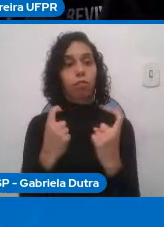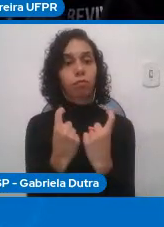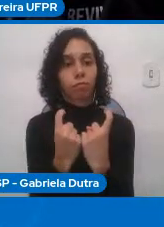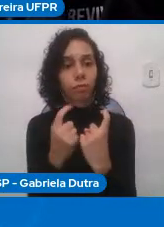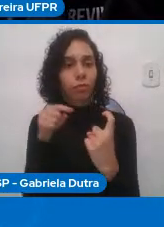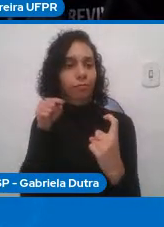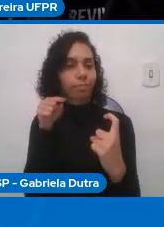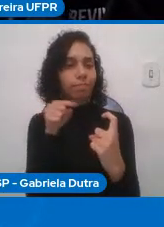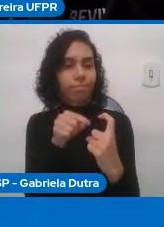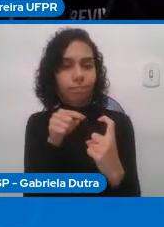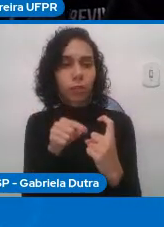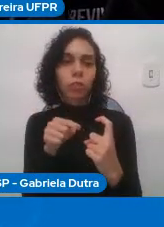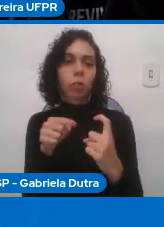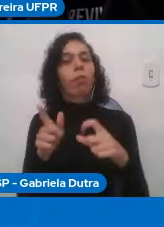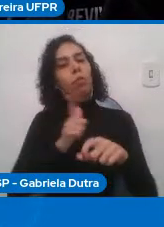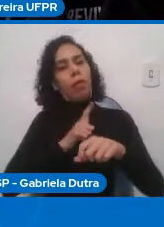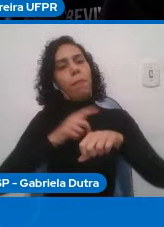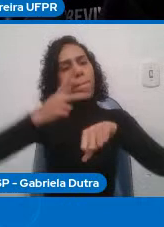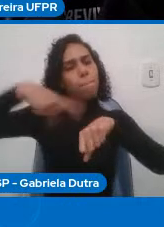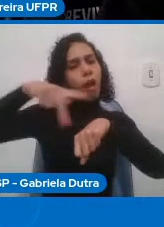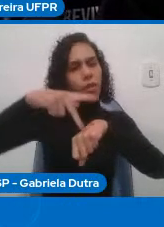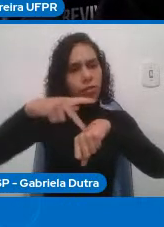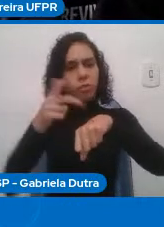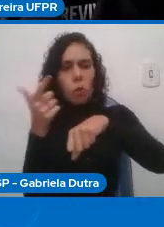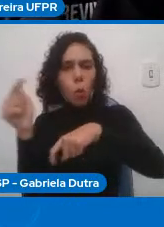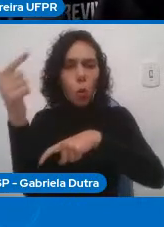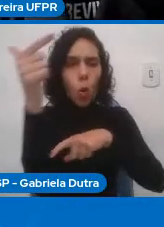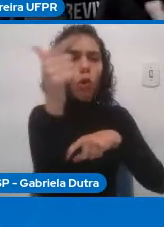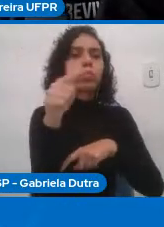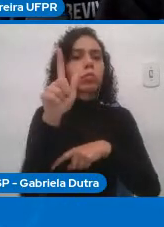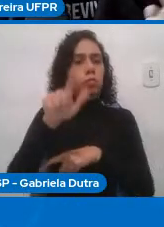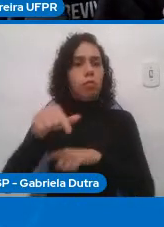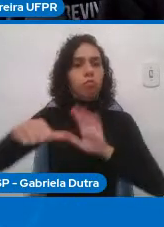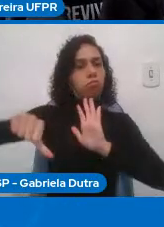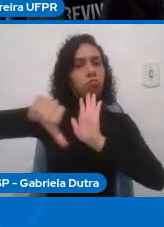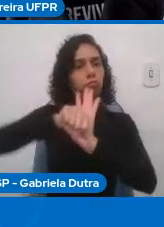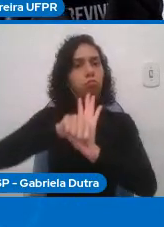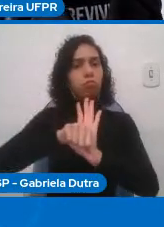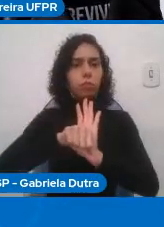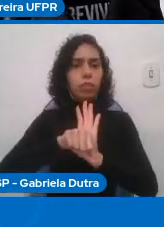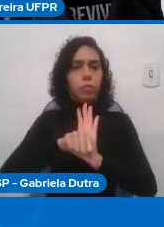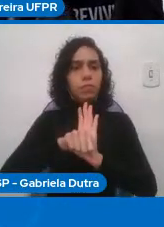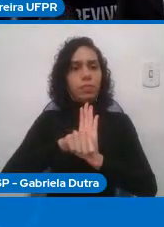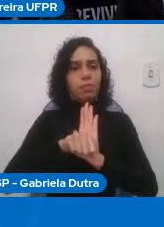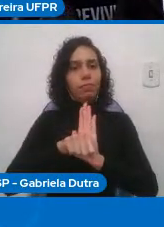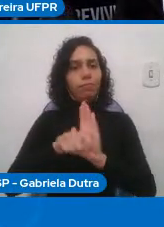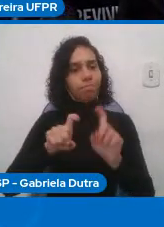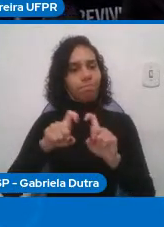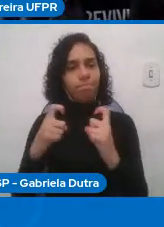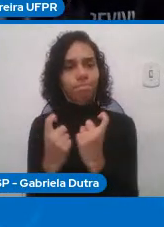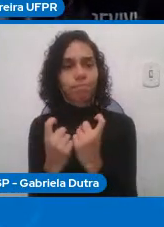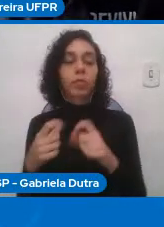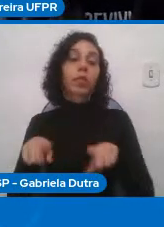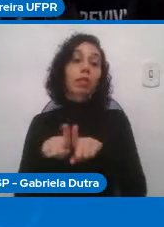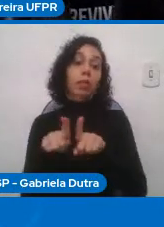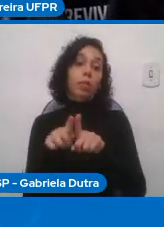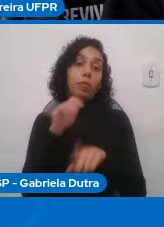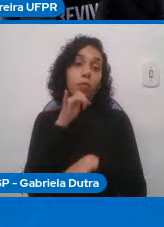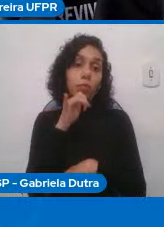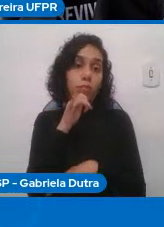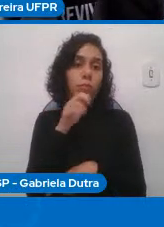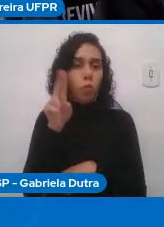crimes e passíveis até de condenação à morte. A questão de você usar para identificar traços